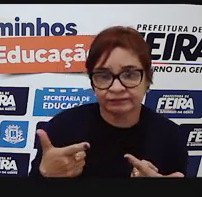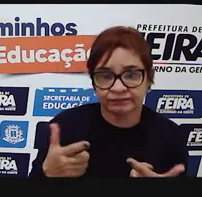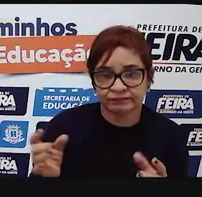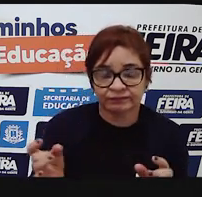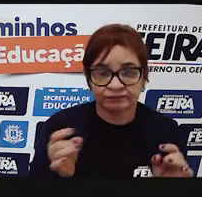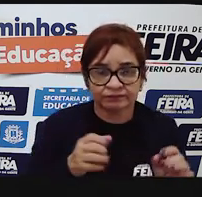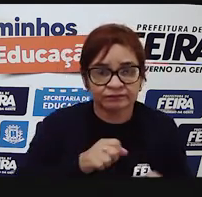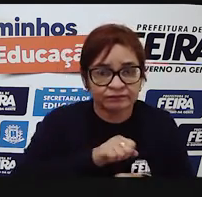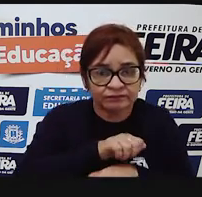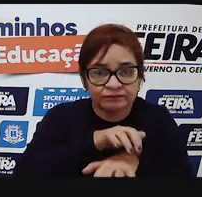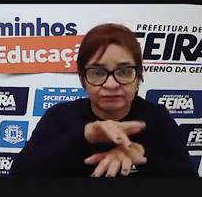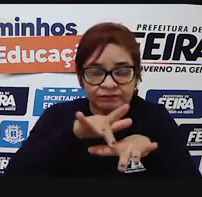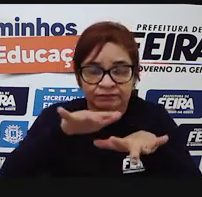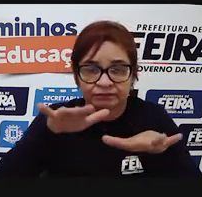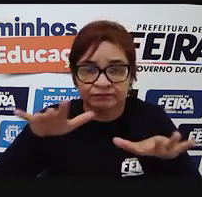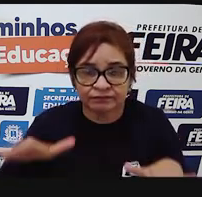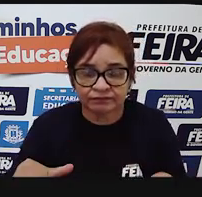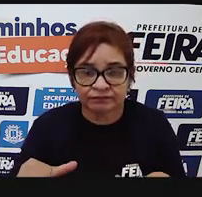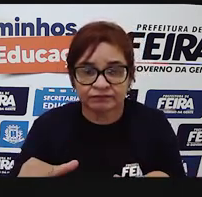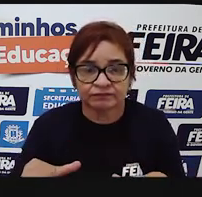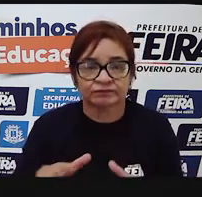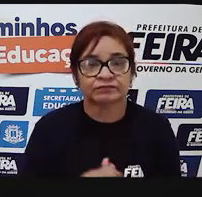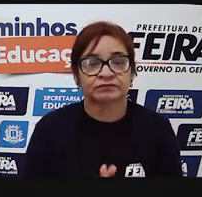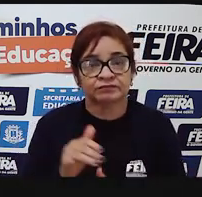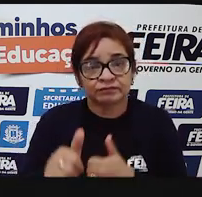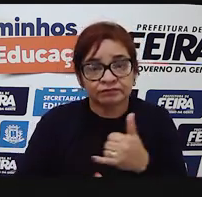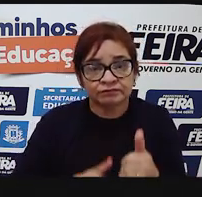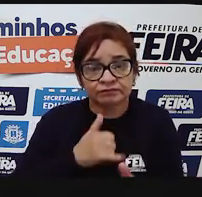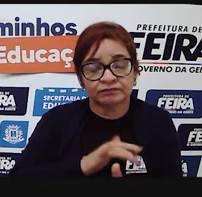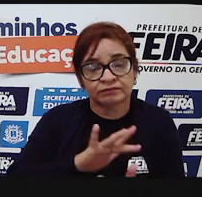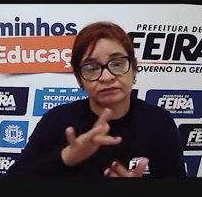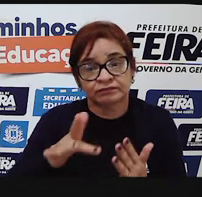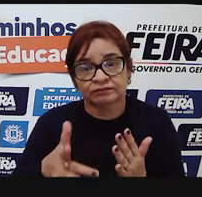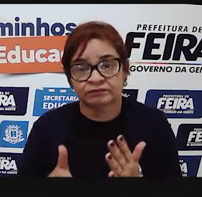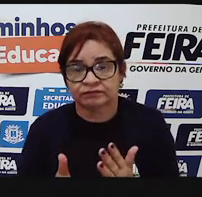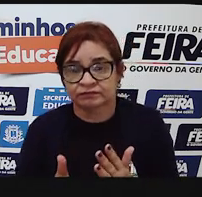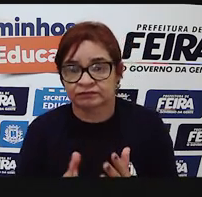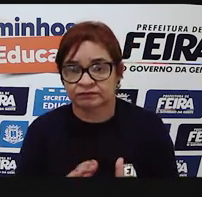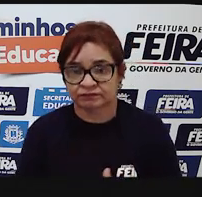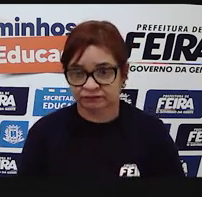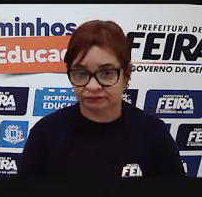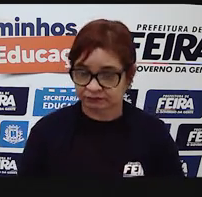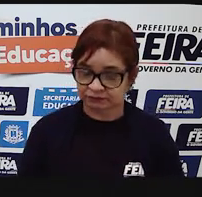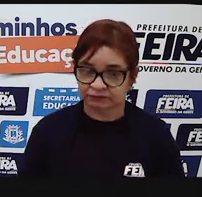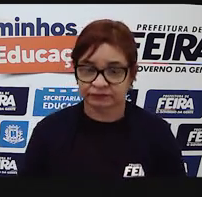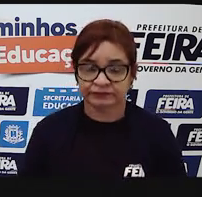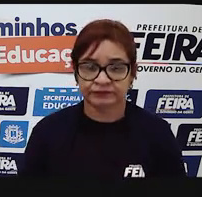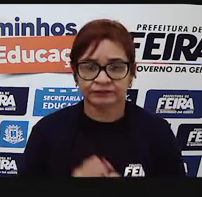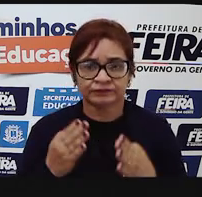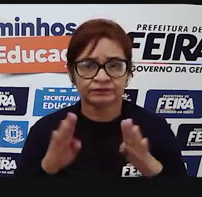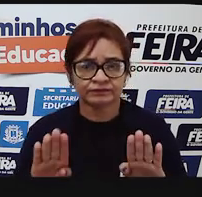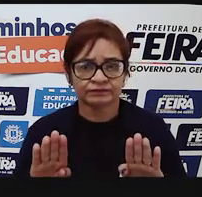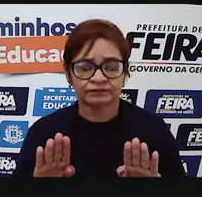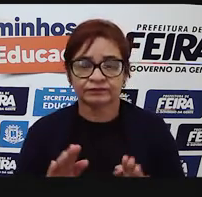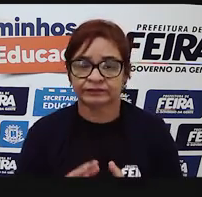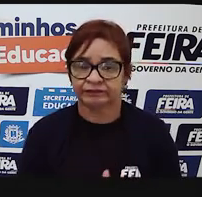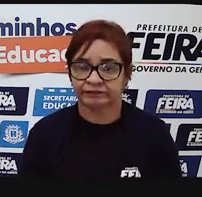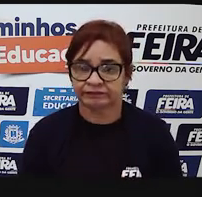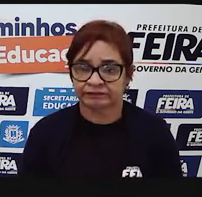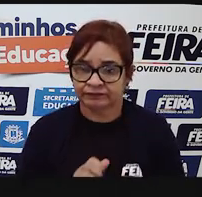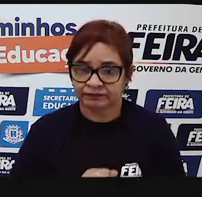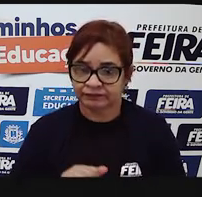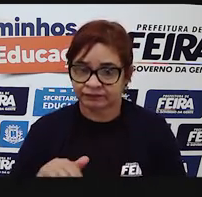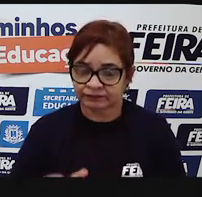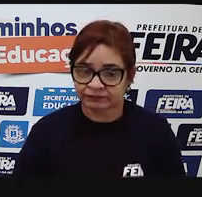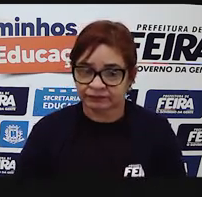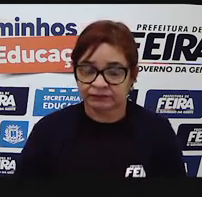acabam se espalhando na internet por meio das redes sociais ou fóruns. Qual é a principal característica do meme? O